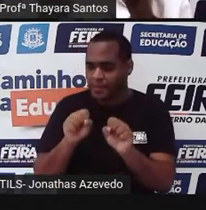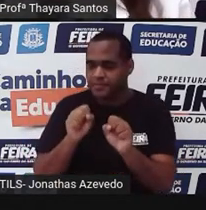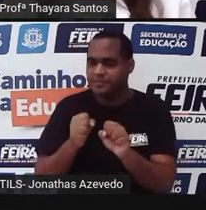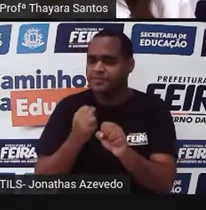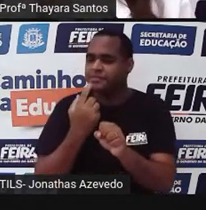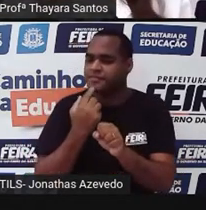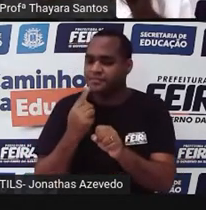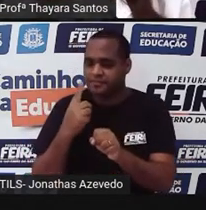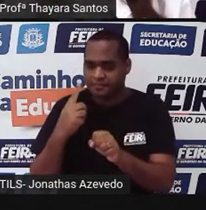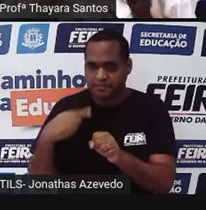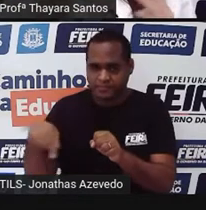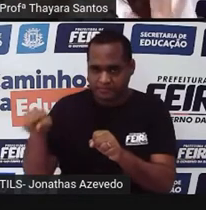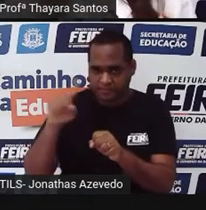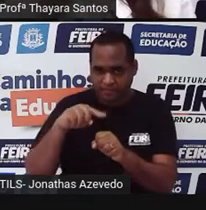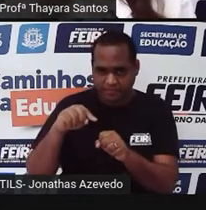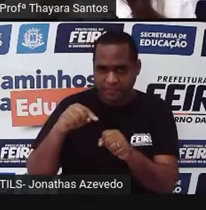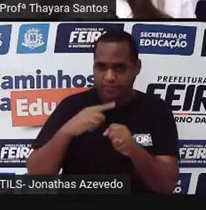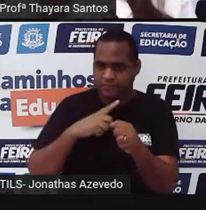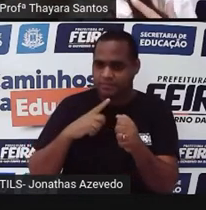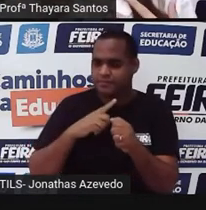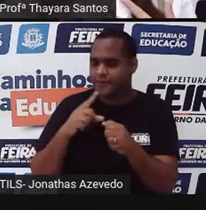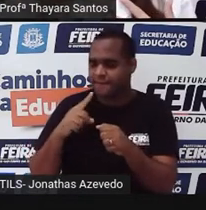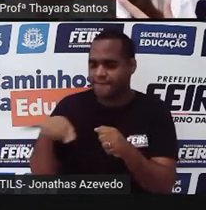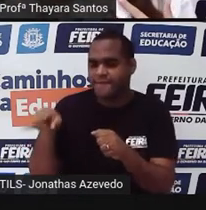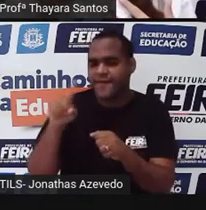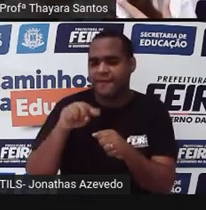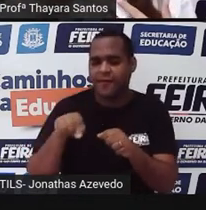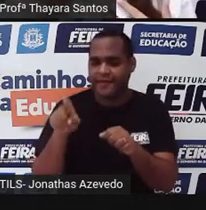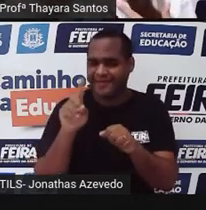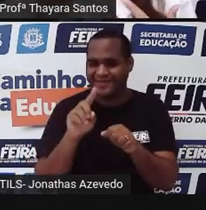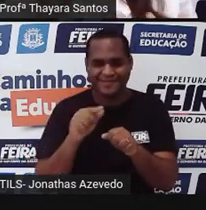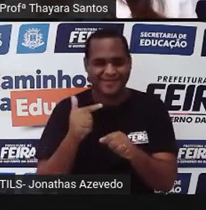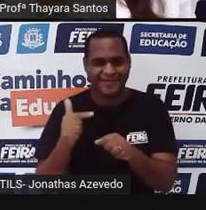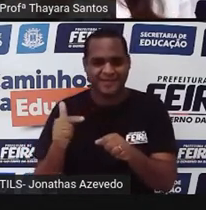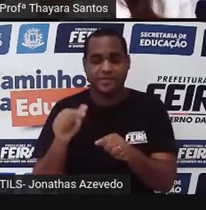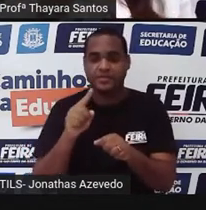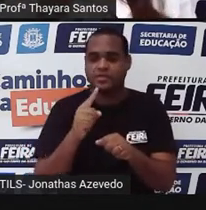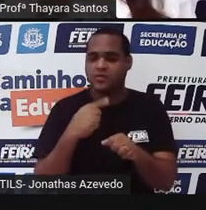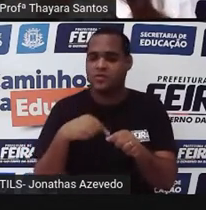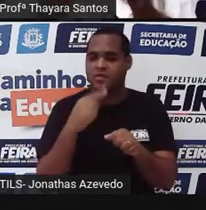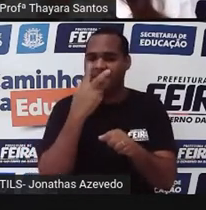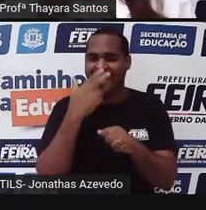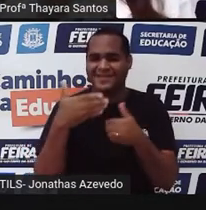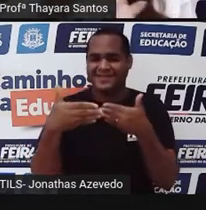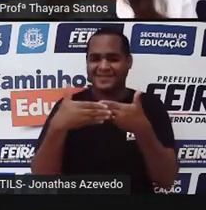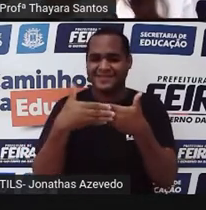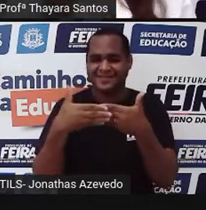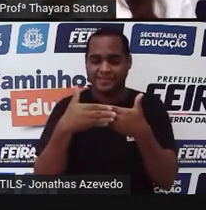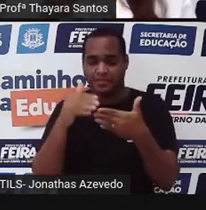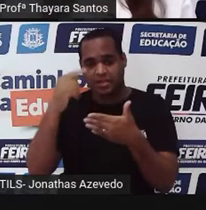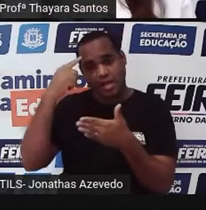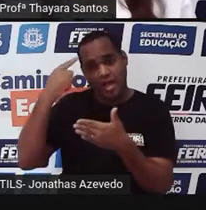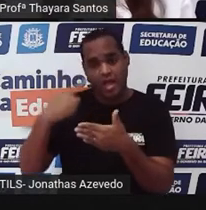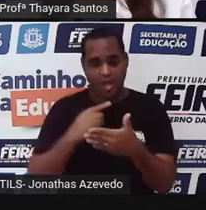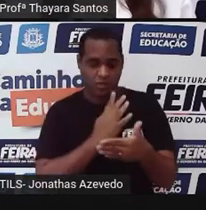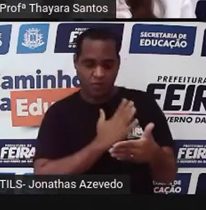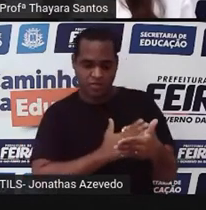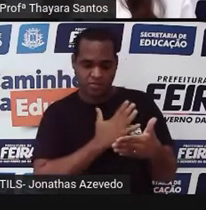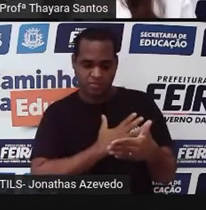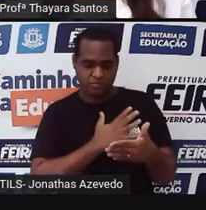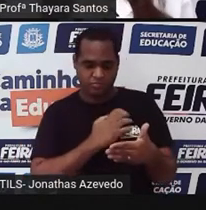ela não volta, né? É diferente da gente. A gente tem um sistema circulatório fechado. Todo sangue que sai do coração, que é